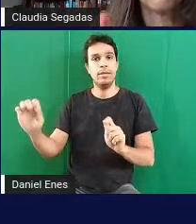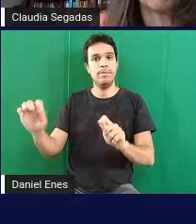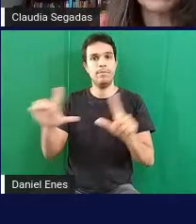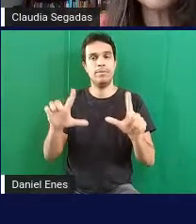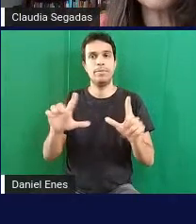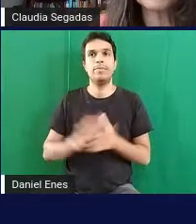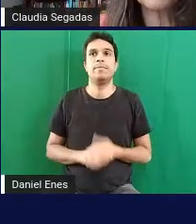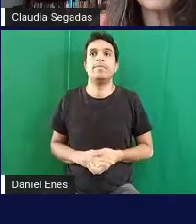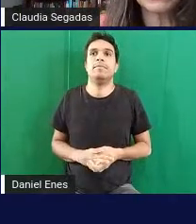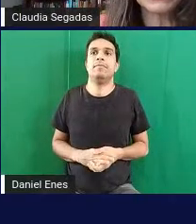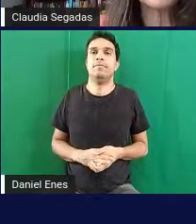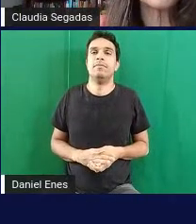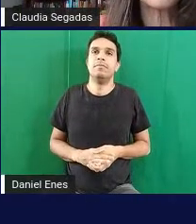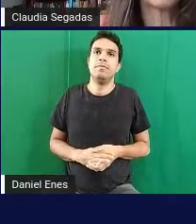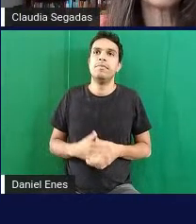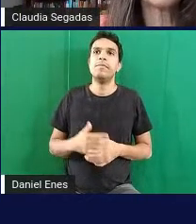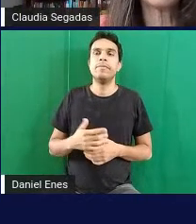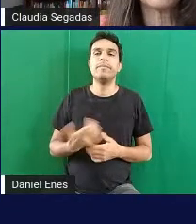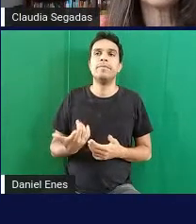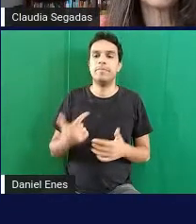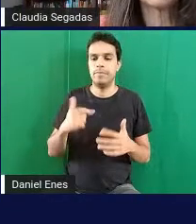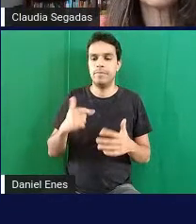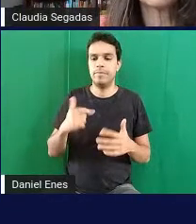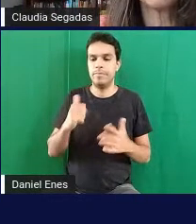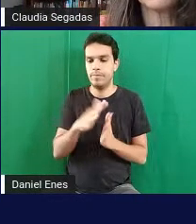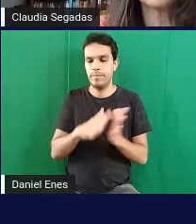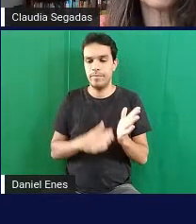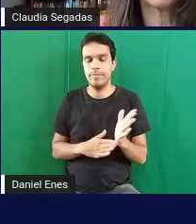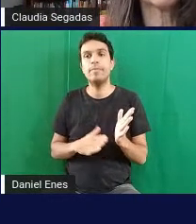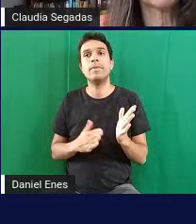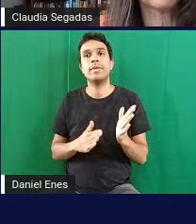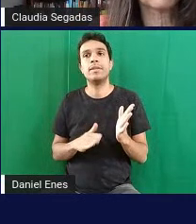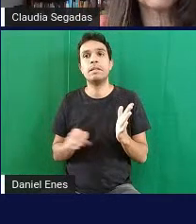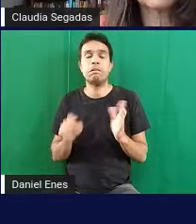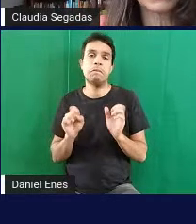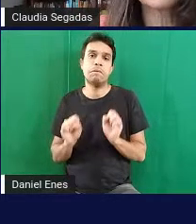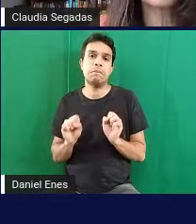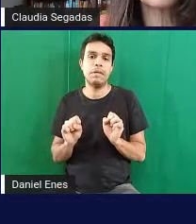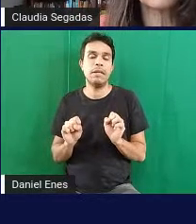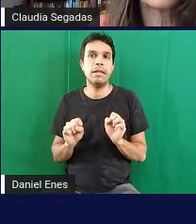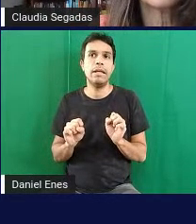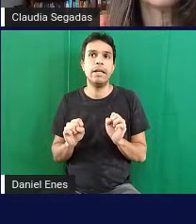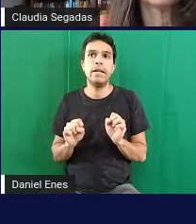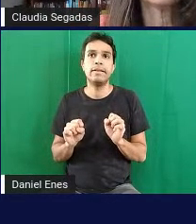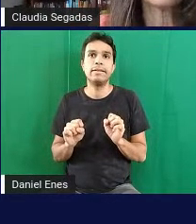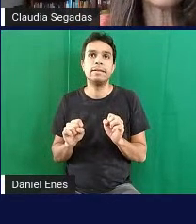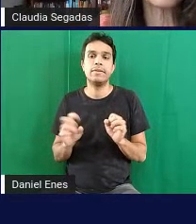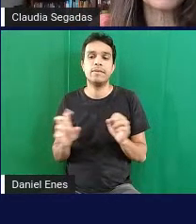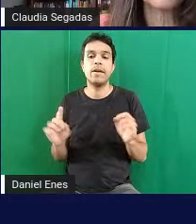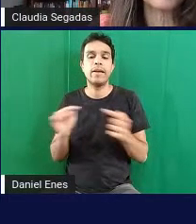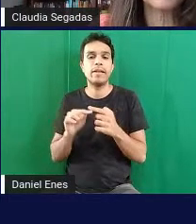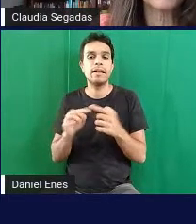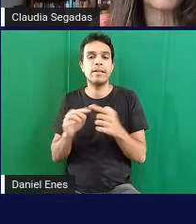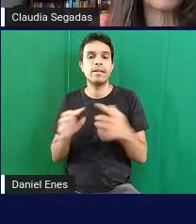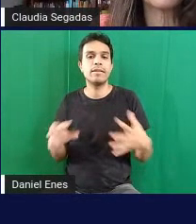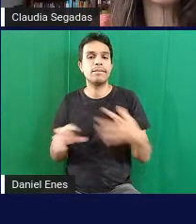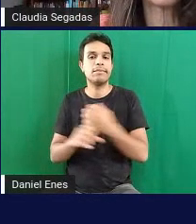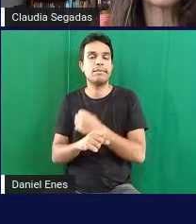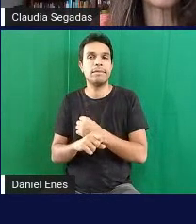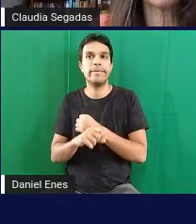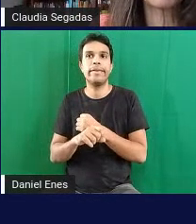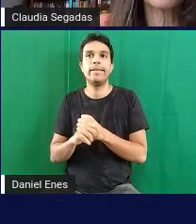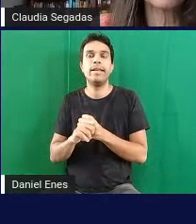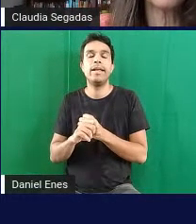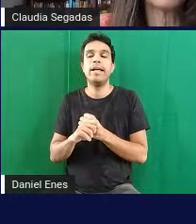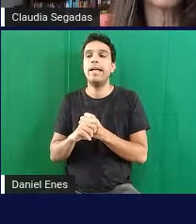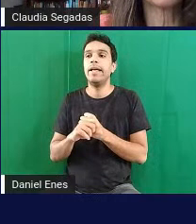bom mais uma atividade é uma atividade também de envolvendo contagem né na lanchonete da escola